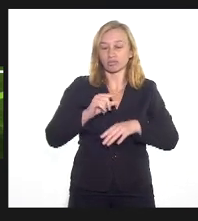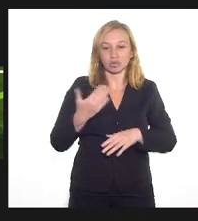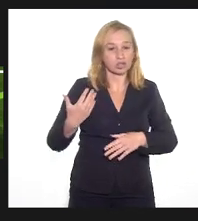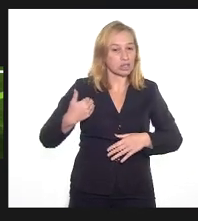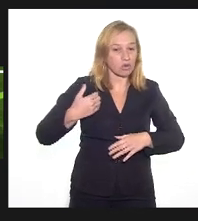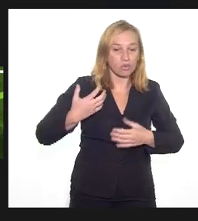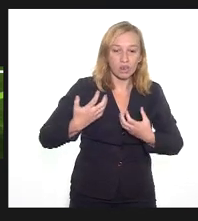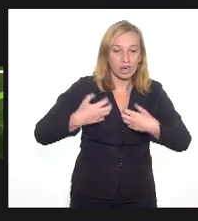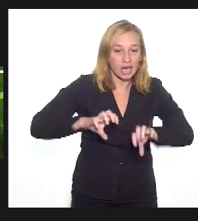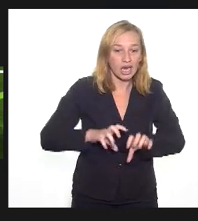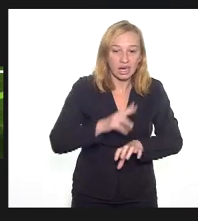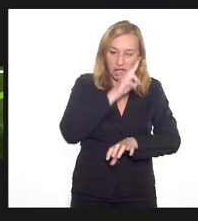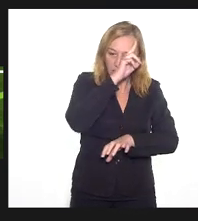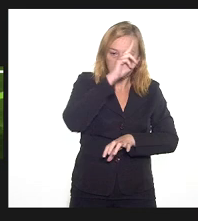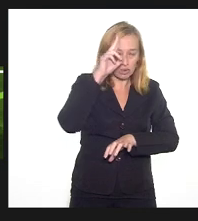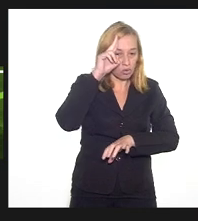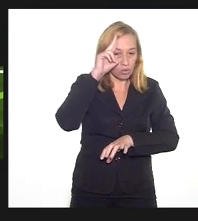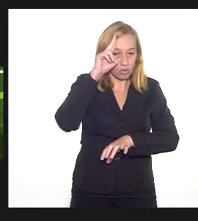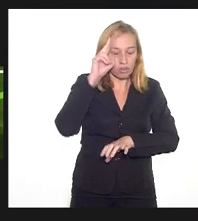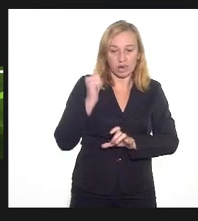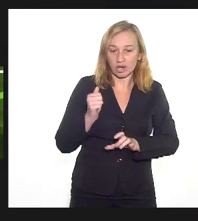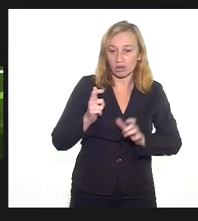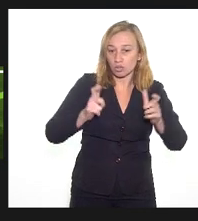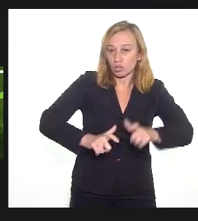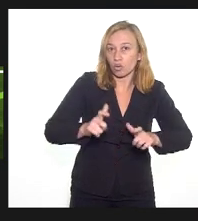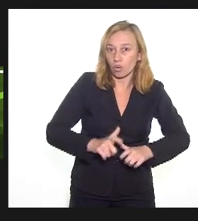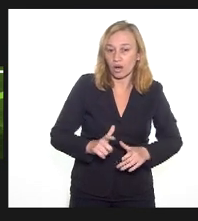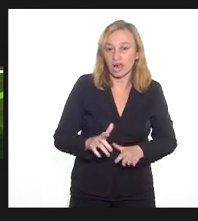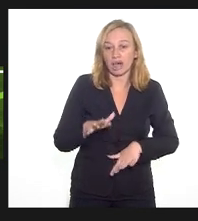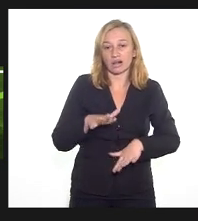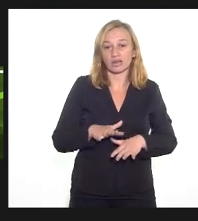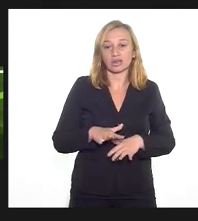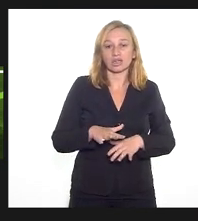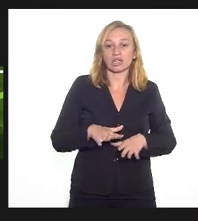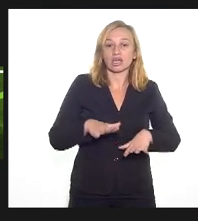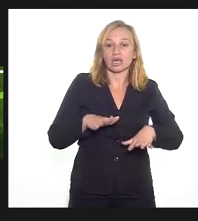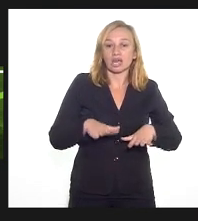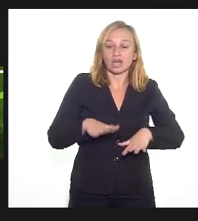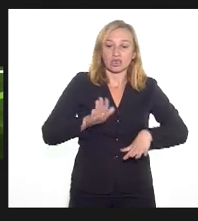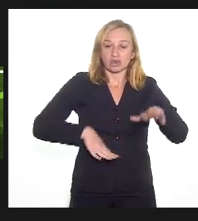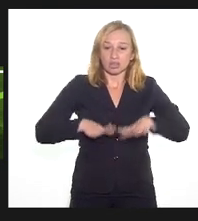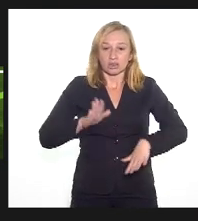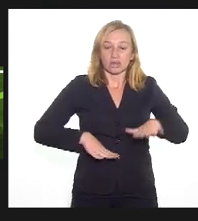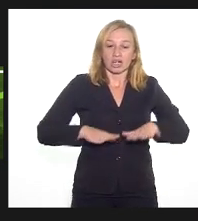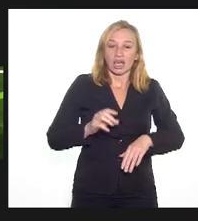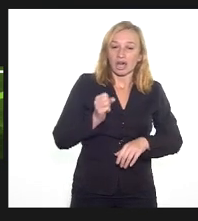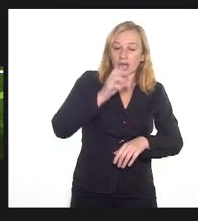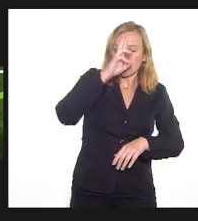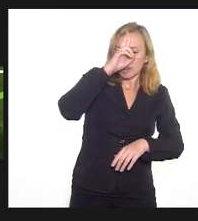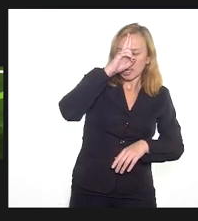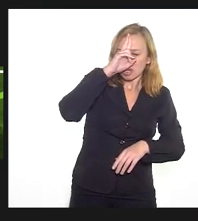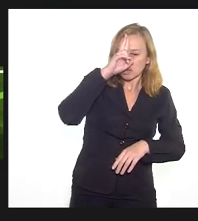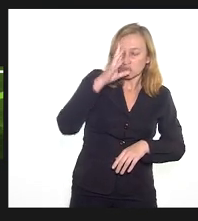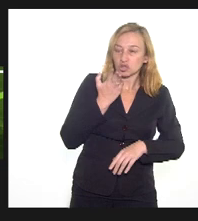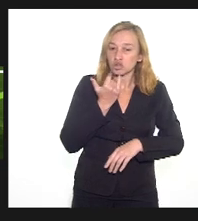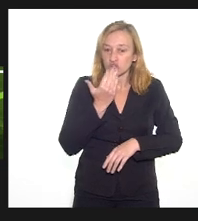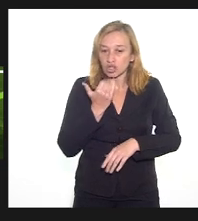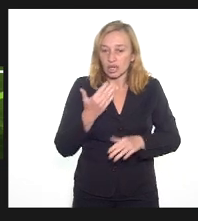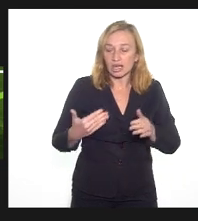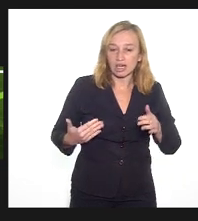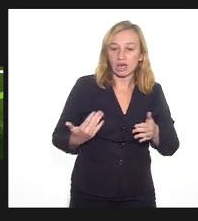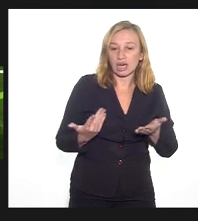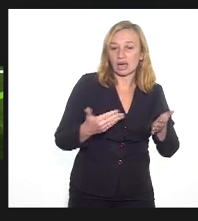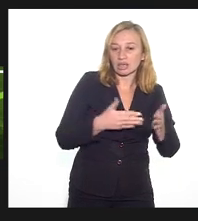determinada hora naquela comunidade. Então, os toques têm sido, geralmente, de meio-dia, de quatro horas, de dez da manhã,